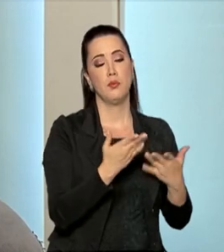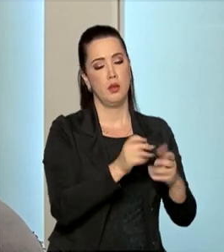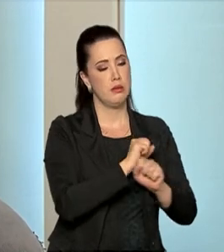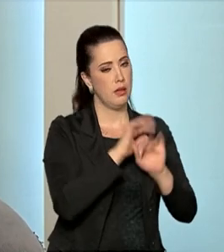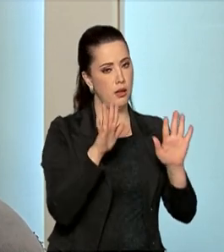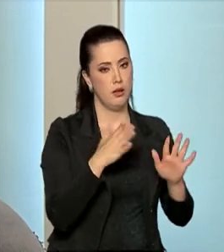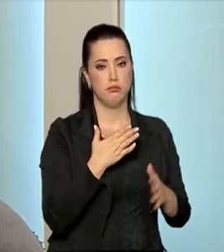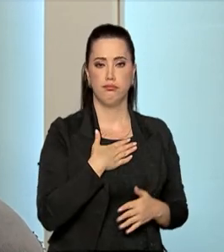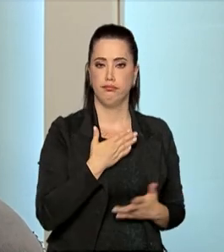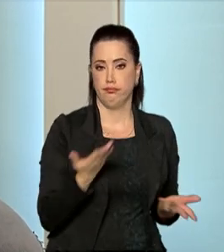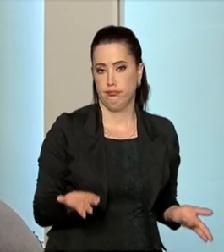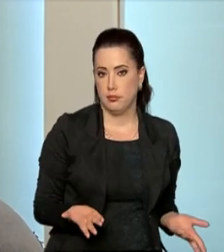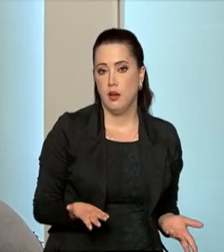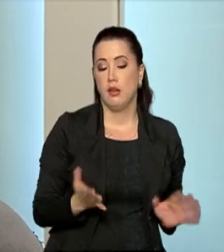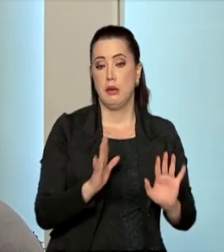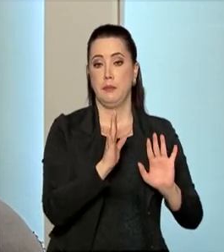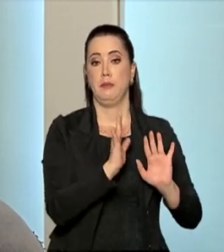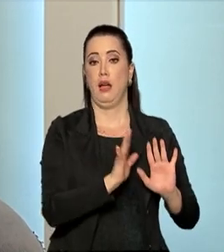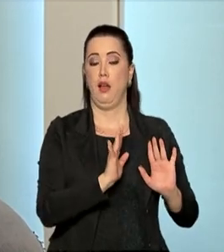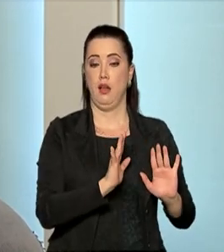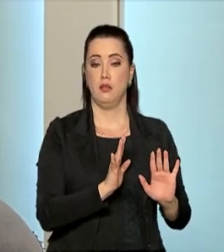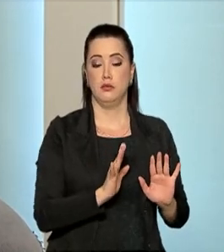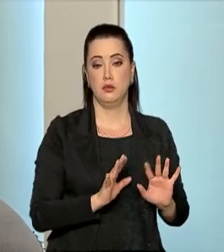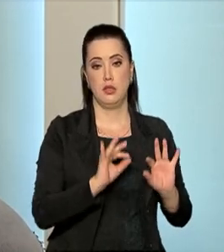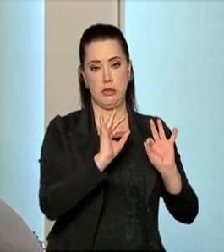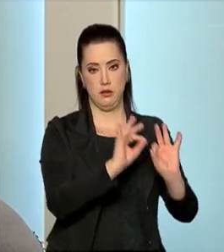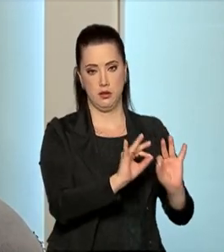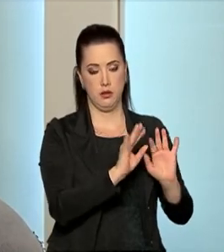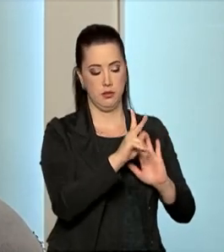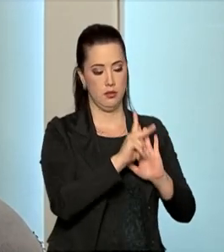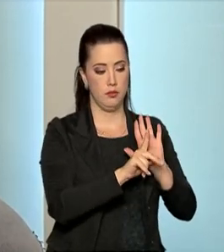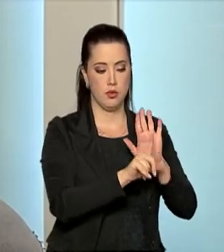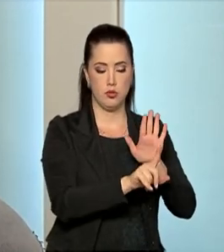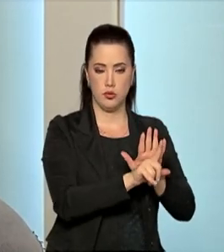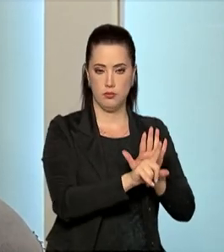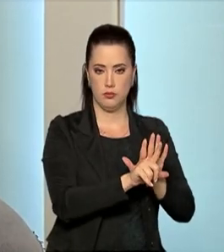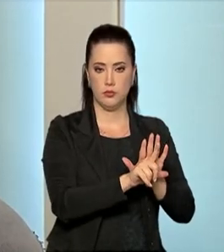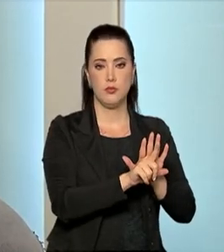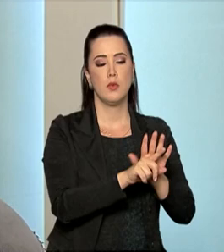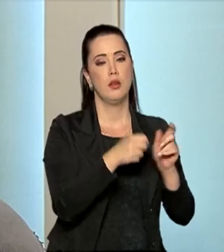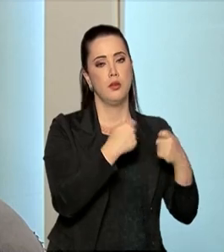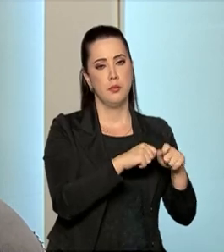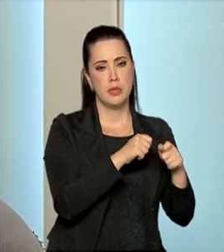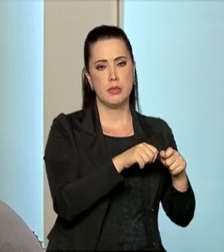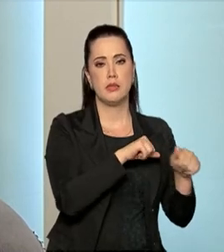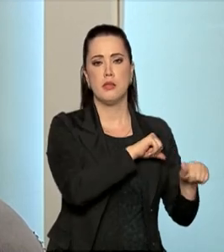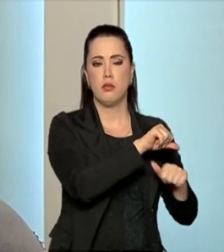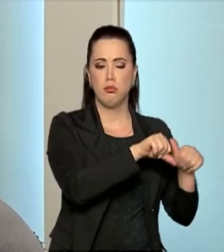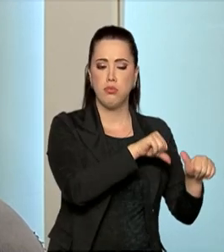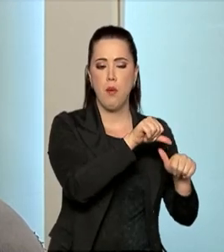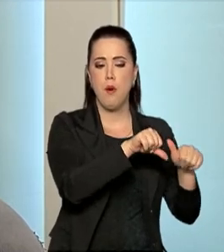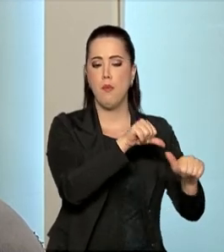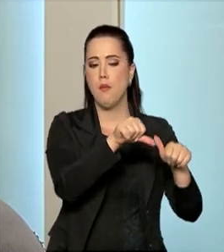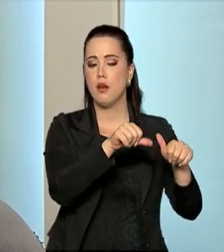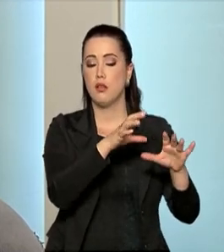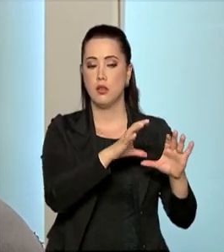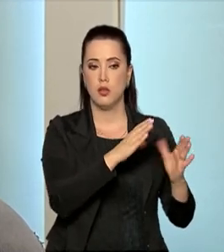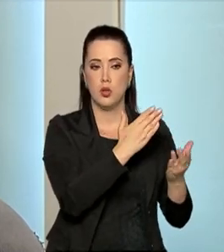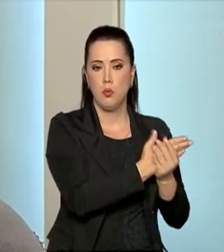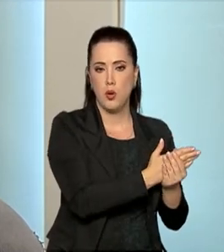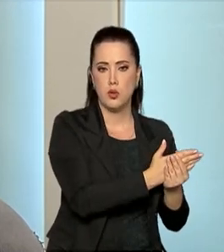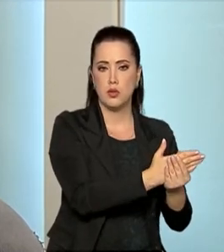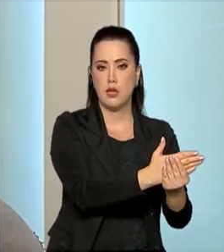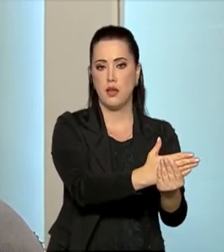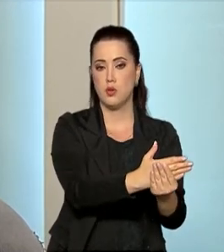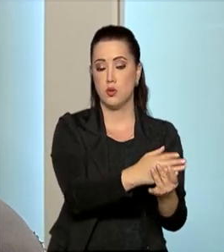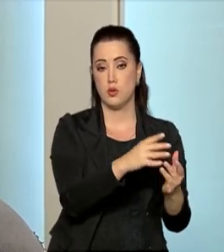está bem claro. Agora, certamente, o PL vai passar pelos trâmites da Casa Legislativa, né? E